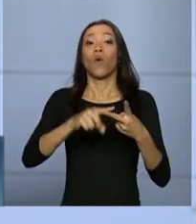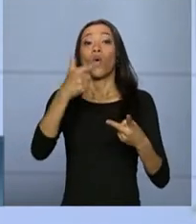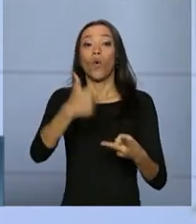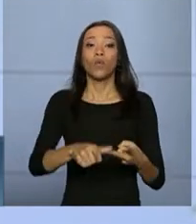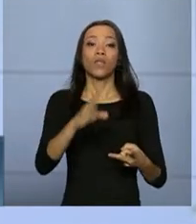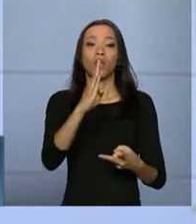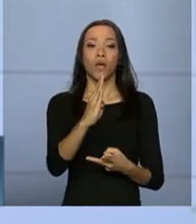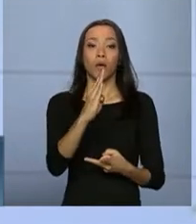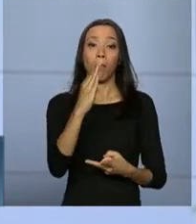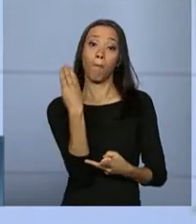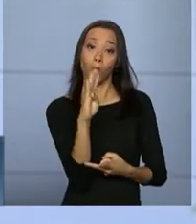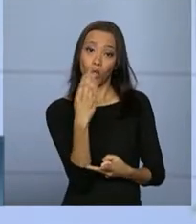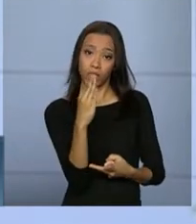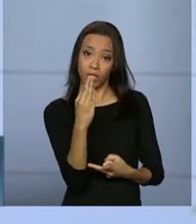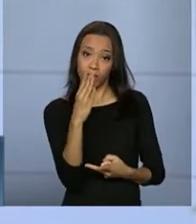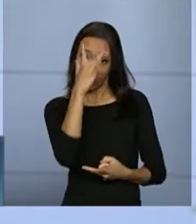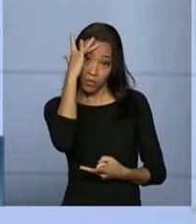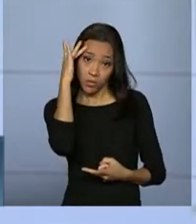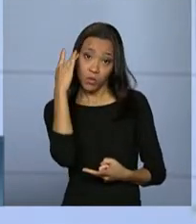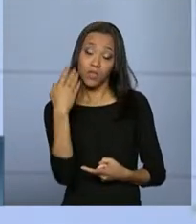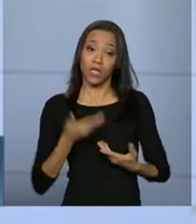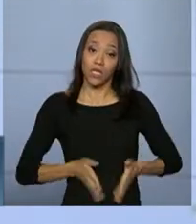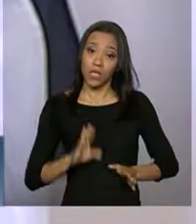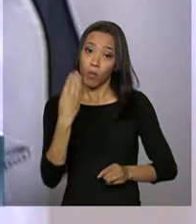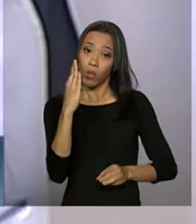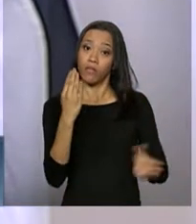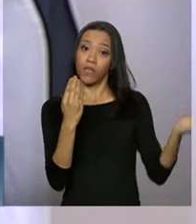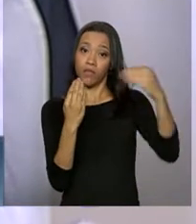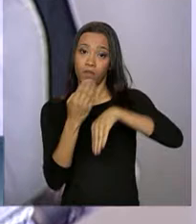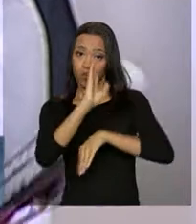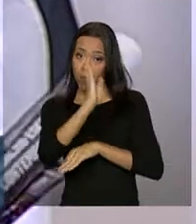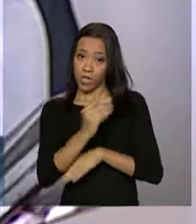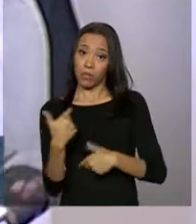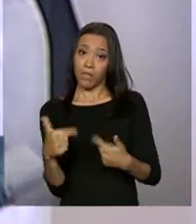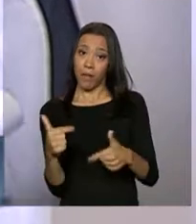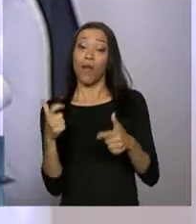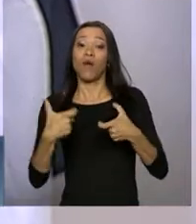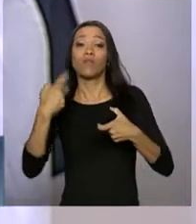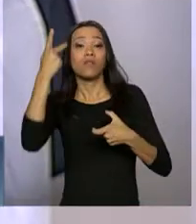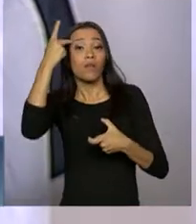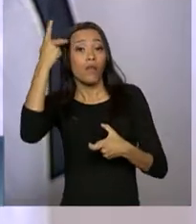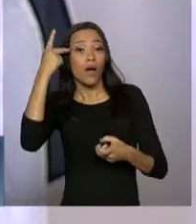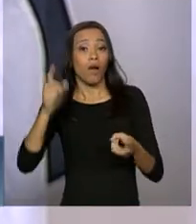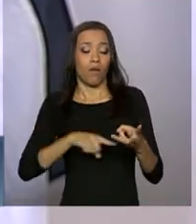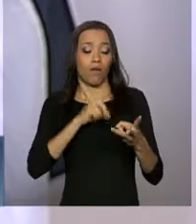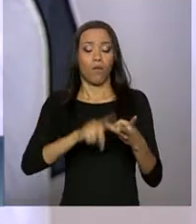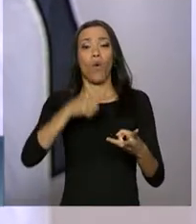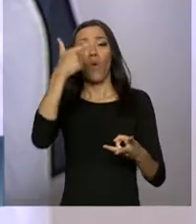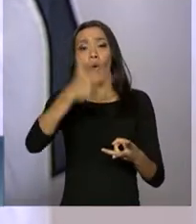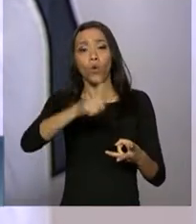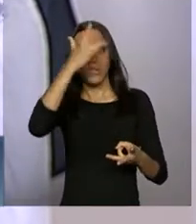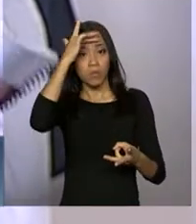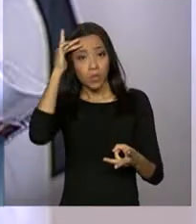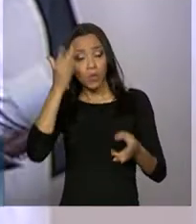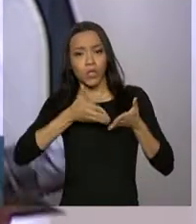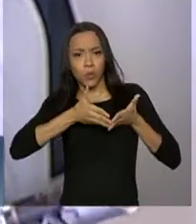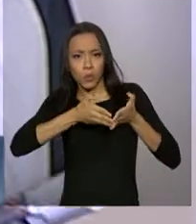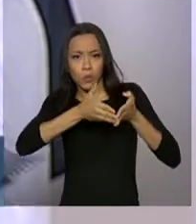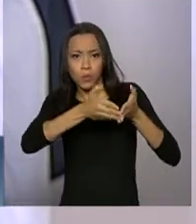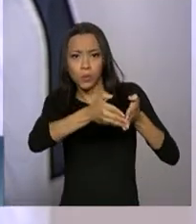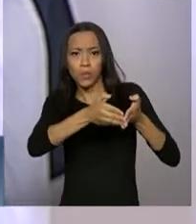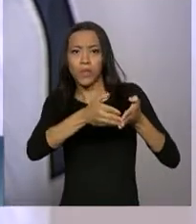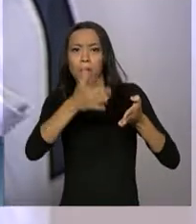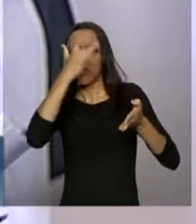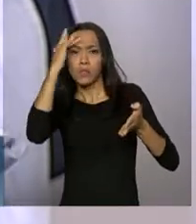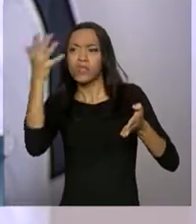Têxtil. Ano passado, identificamos trabalhadores com consequente resgate a bordo de navios de cruzeiros. Então, temos condições hoje